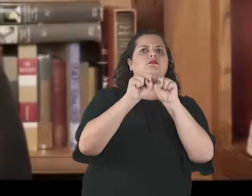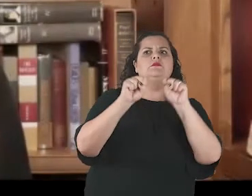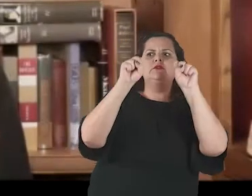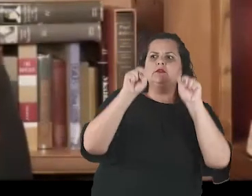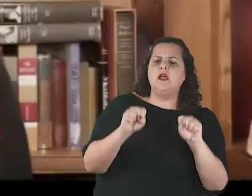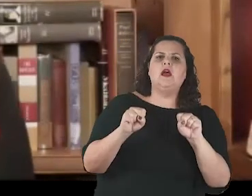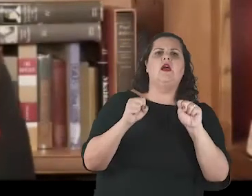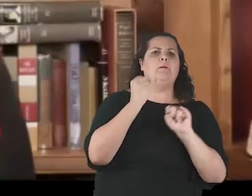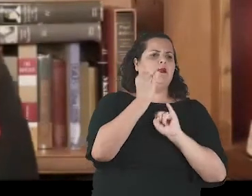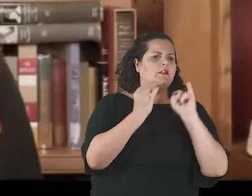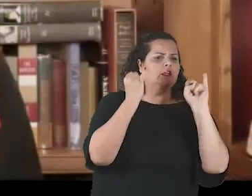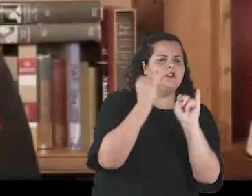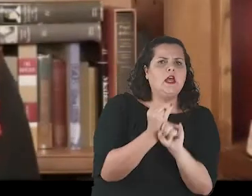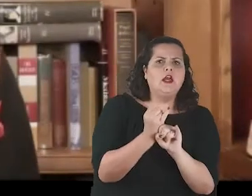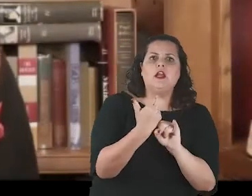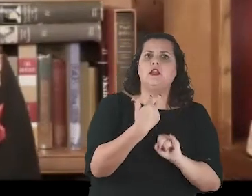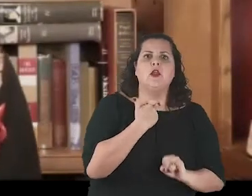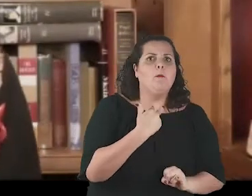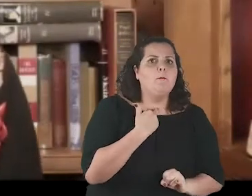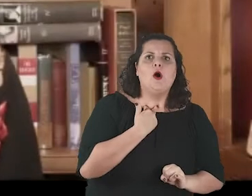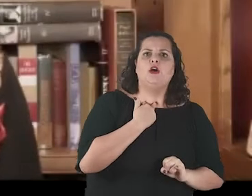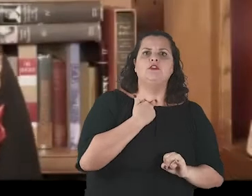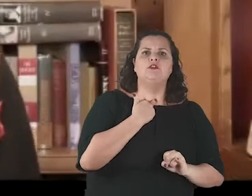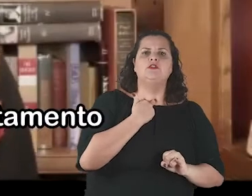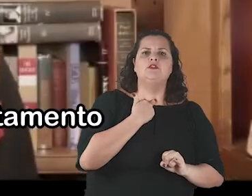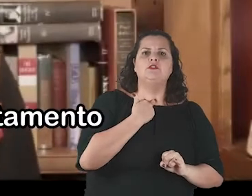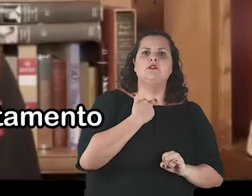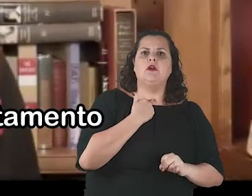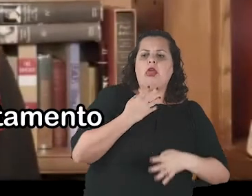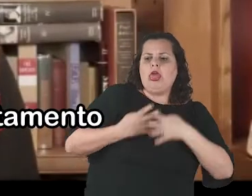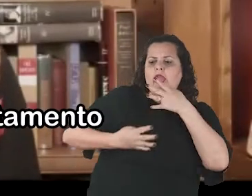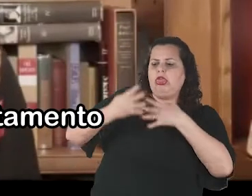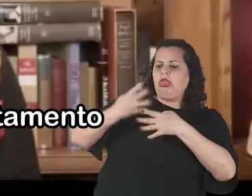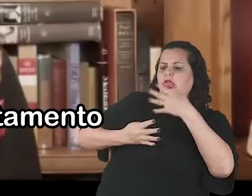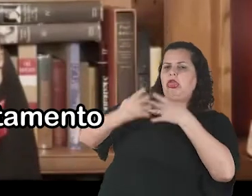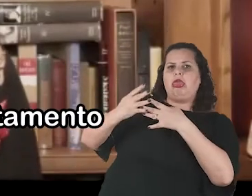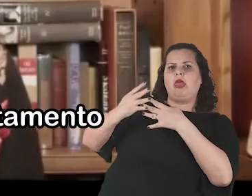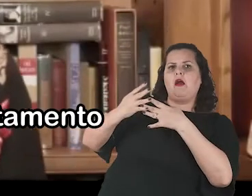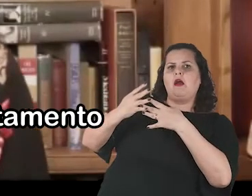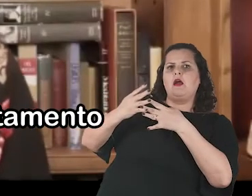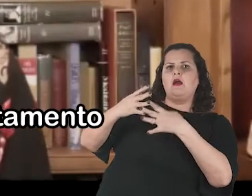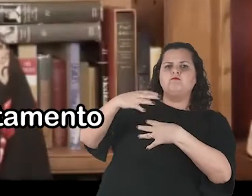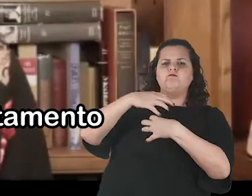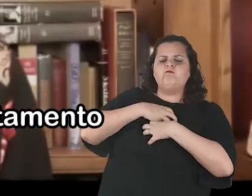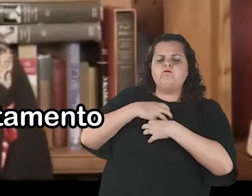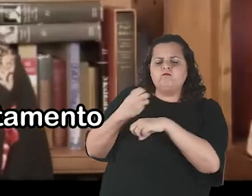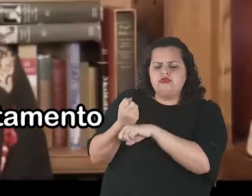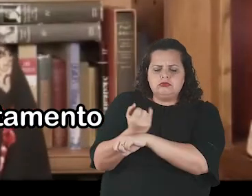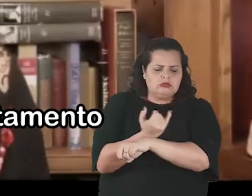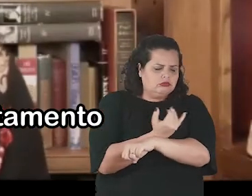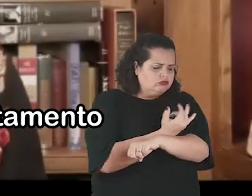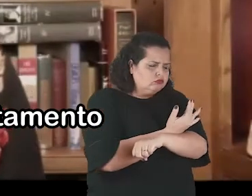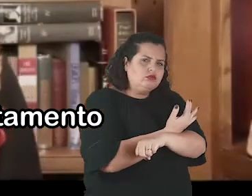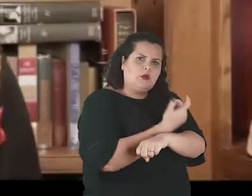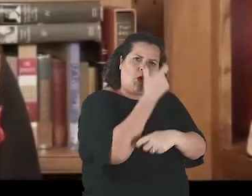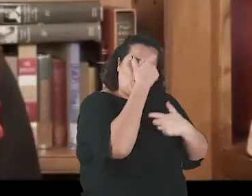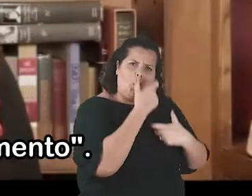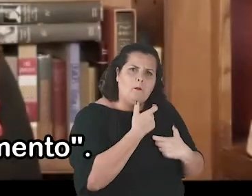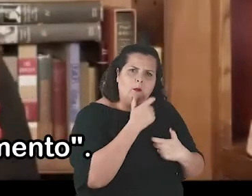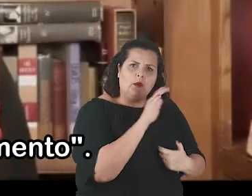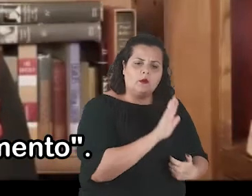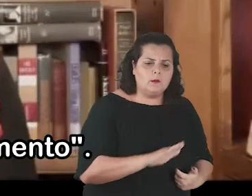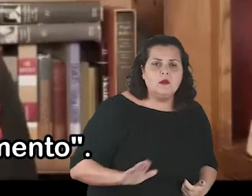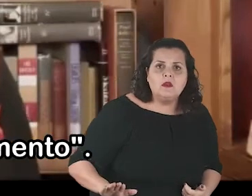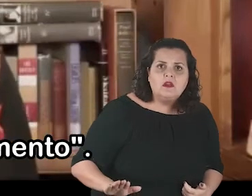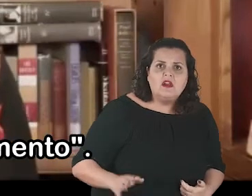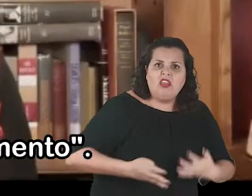Sistemas automatizados não podem ser usados para afetar ou influenciar o comportamento